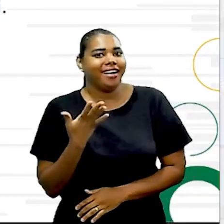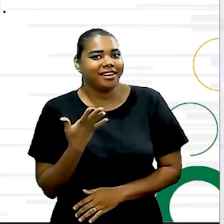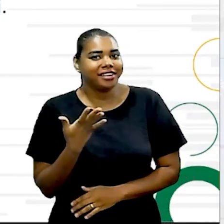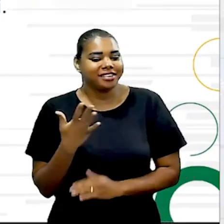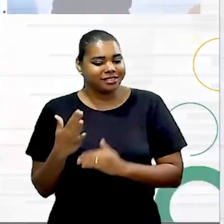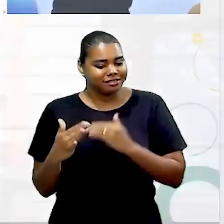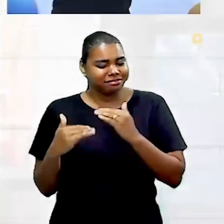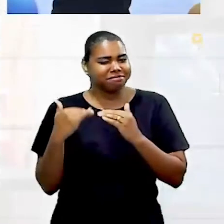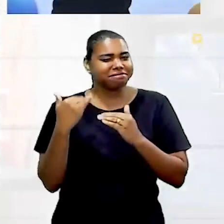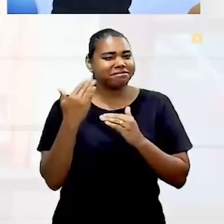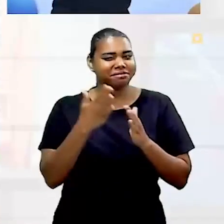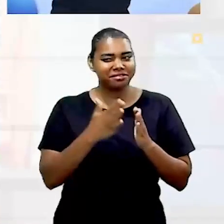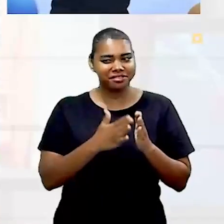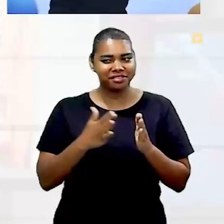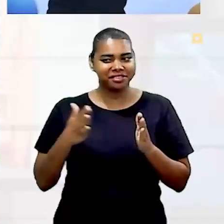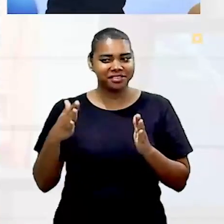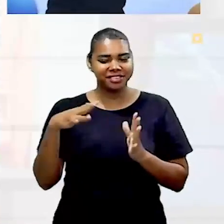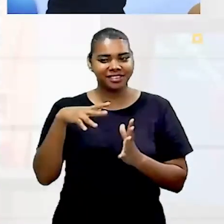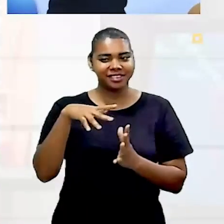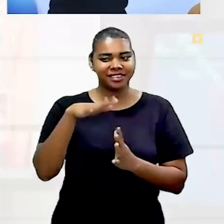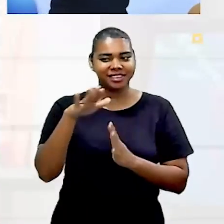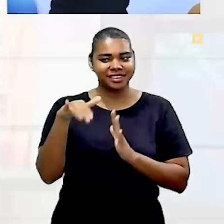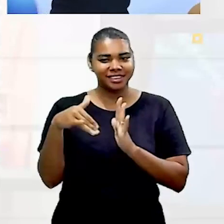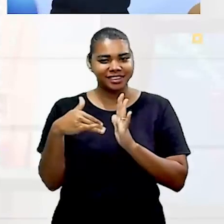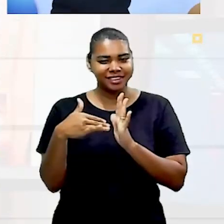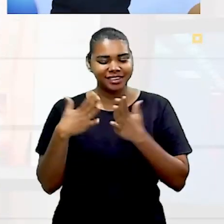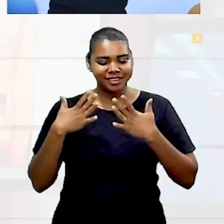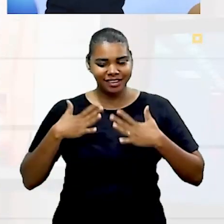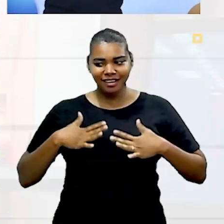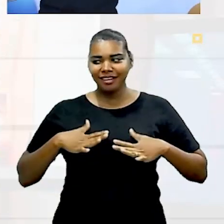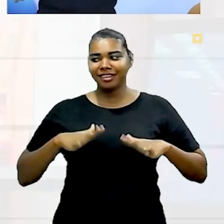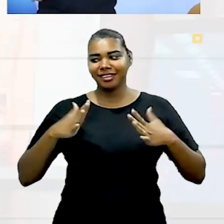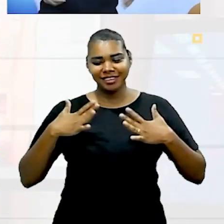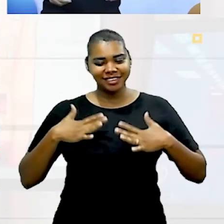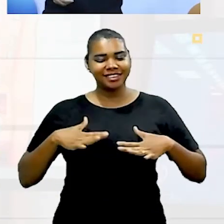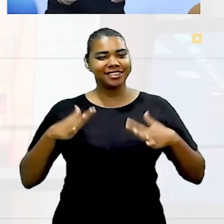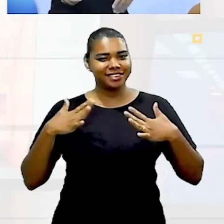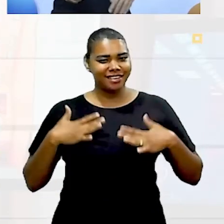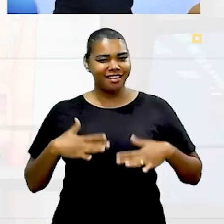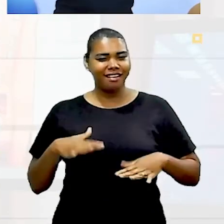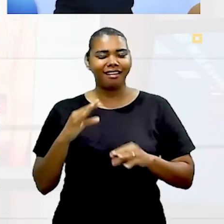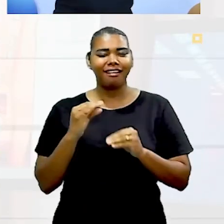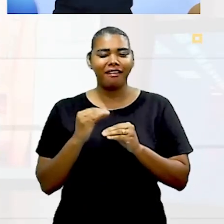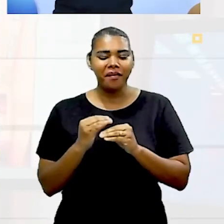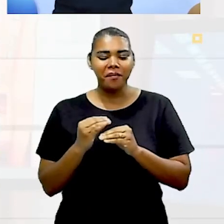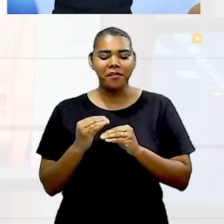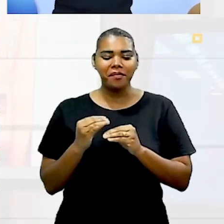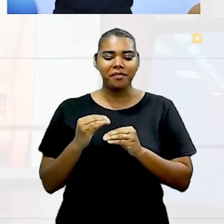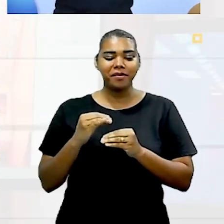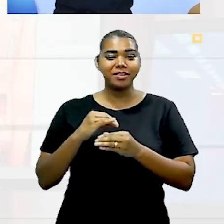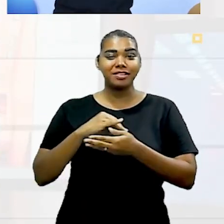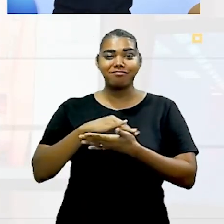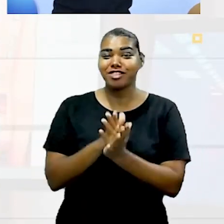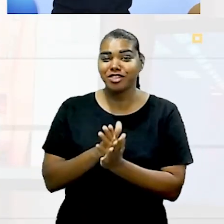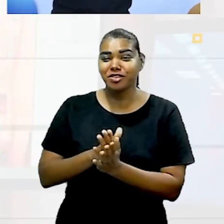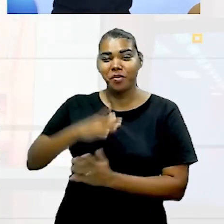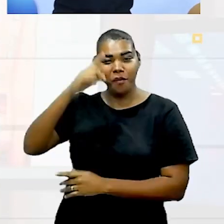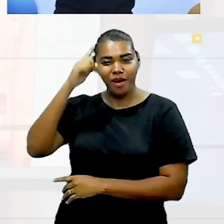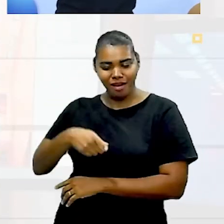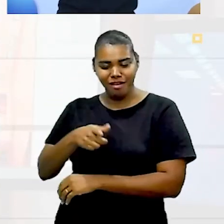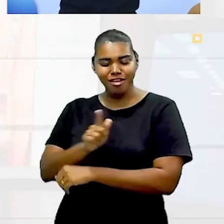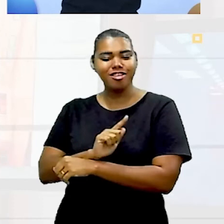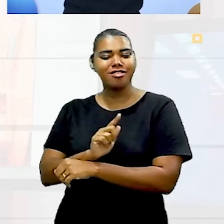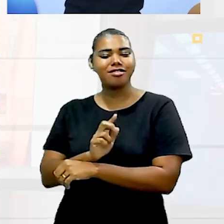passa de tudo e você vai se acalmando no caso de um jogo terror ou, por exemplo, você derrotou o chefão. Você já se acalma.